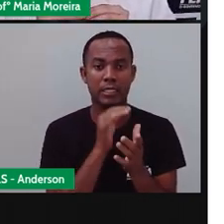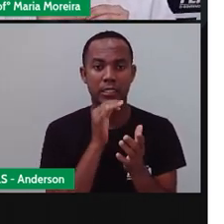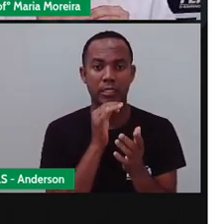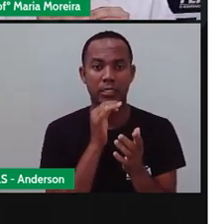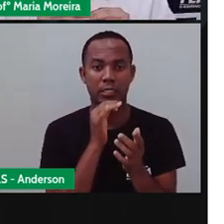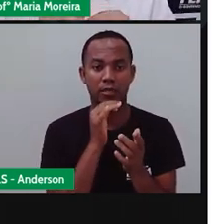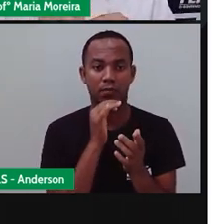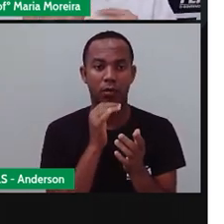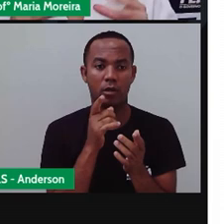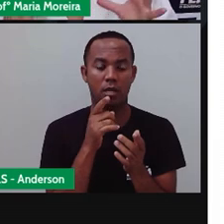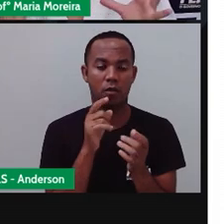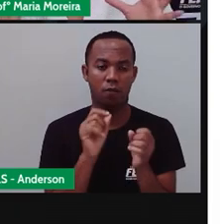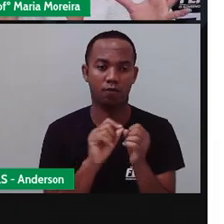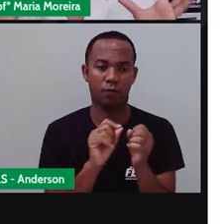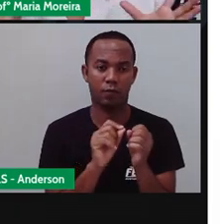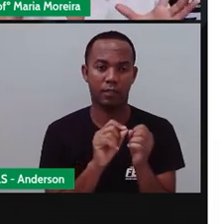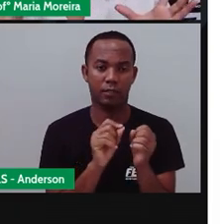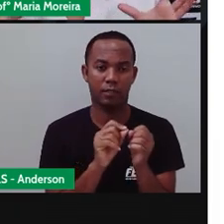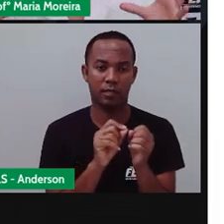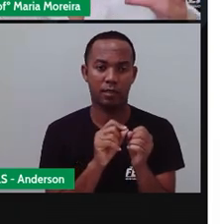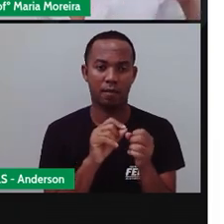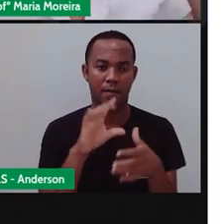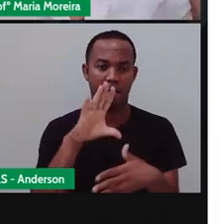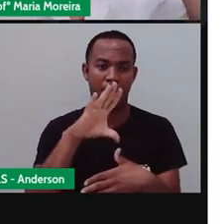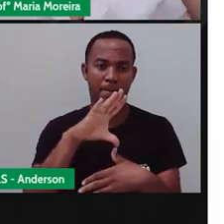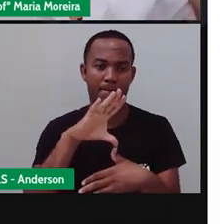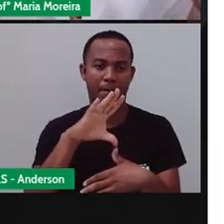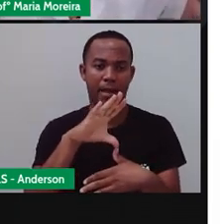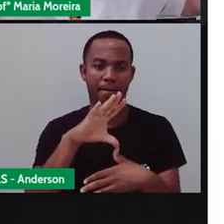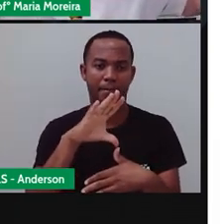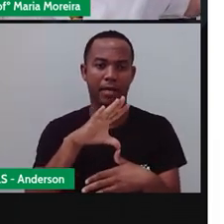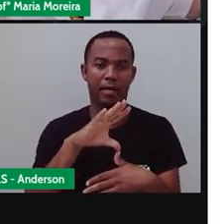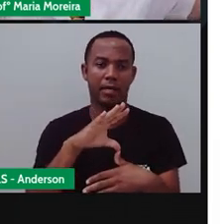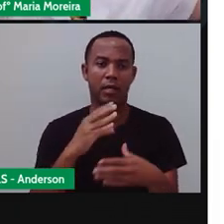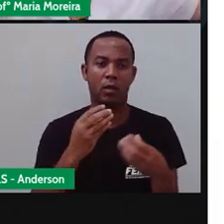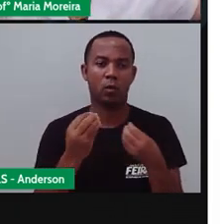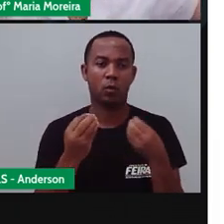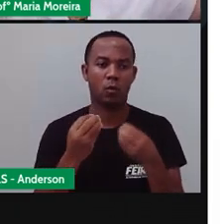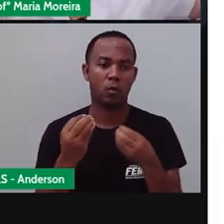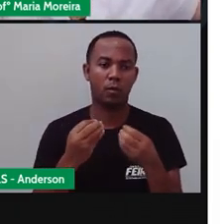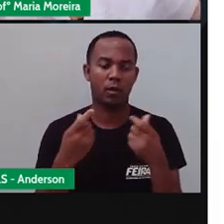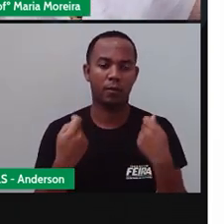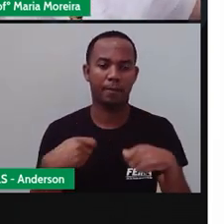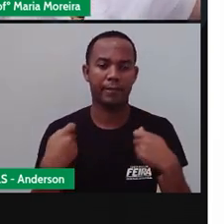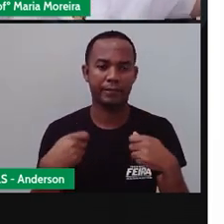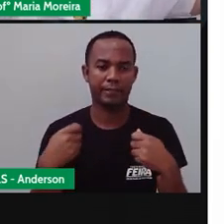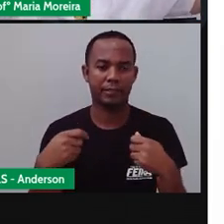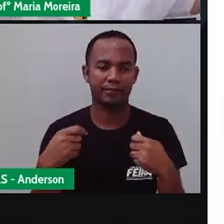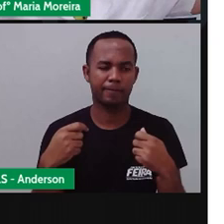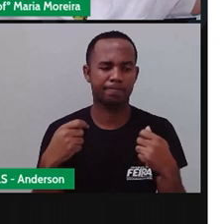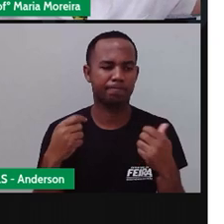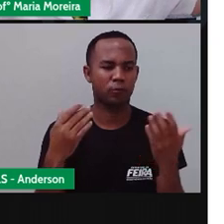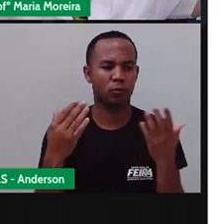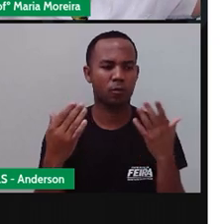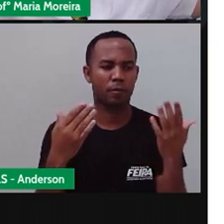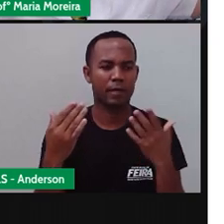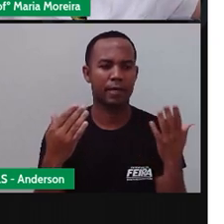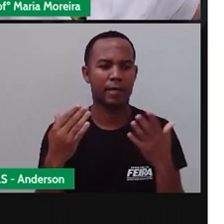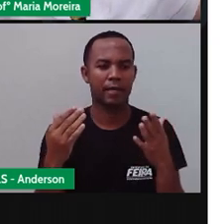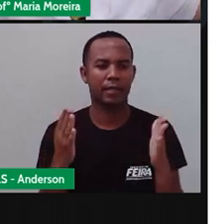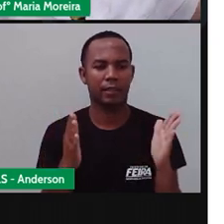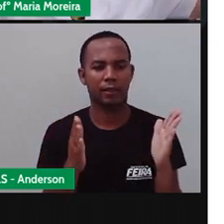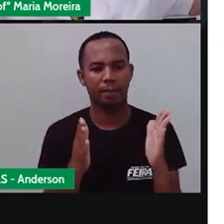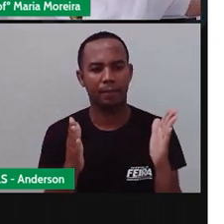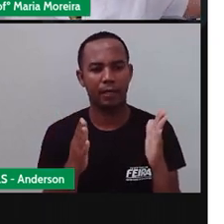de proporção. Então, se eu vou desenhar uma pessoa, eu não posso desenhar os olhos, né? Vindo até aqui. Posso?